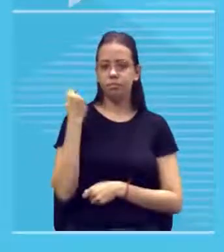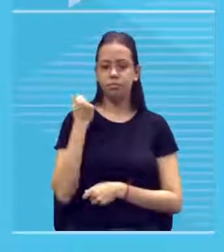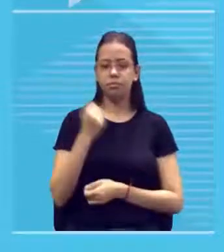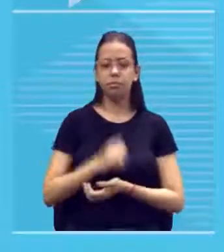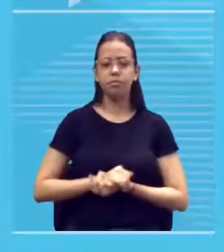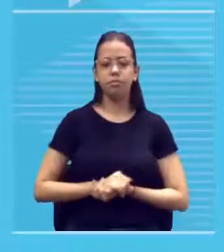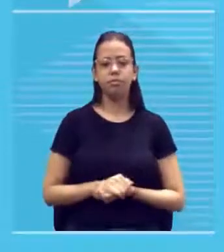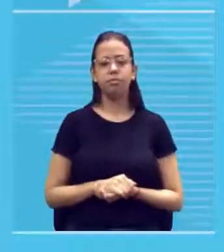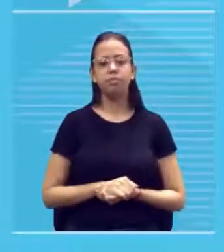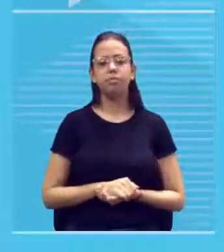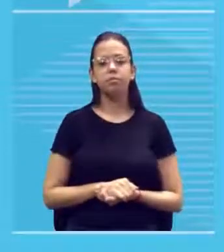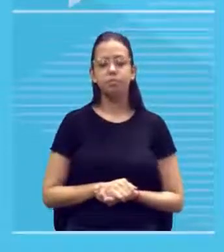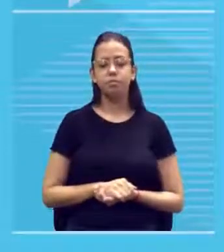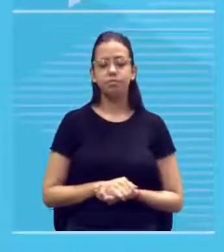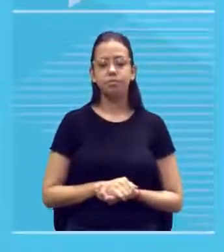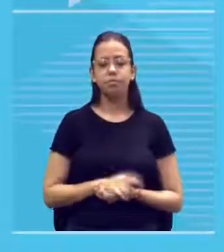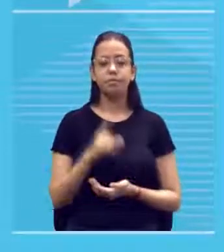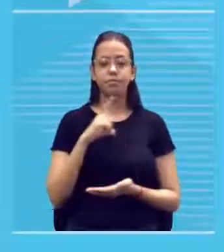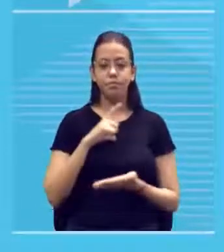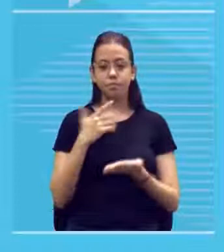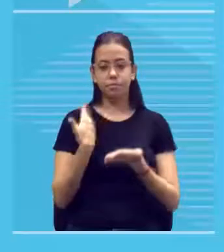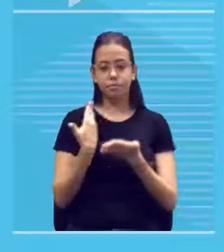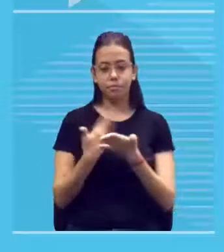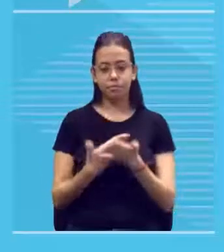um estudo que